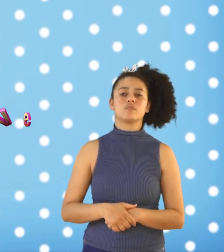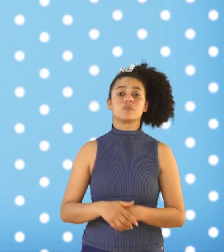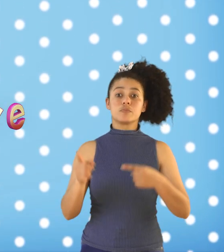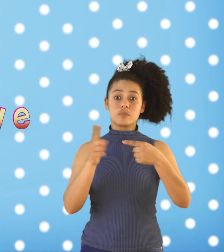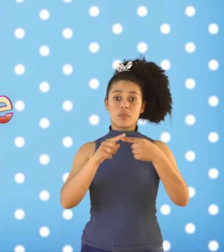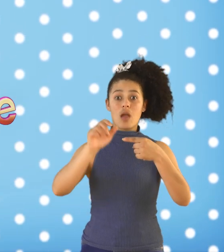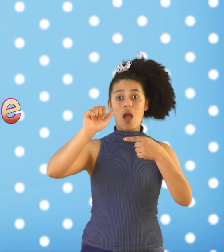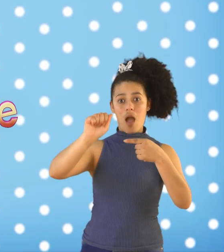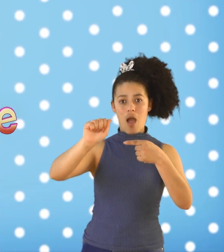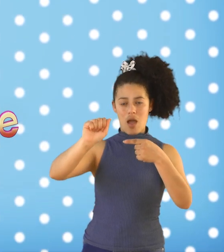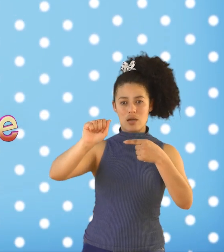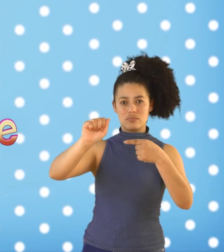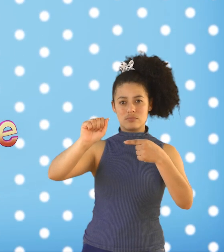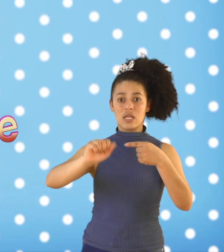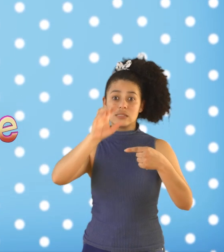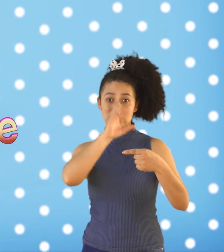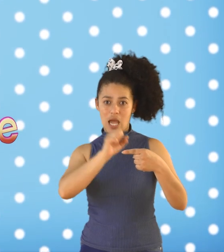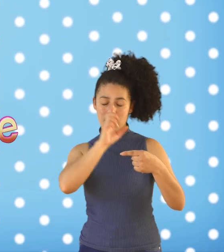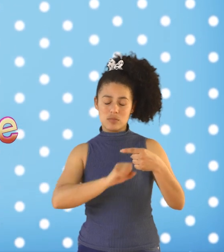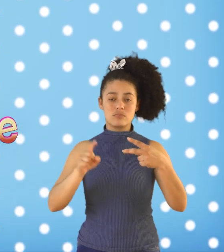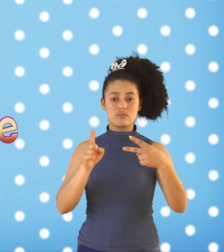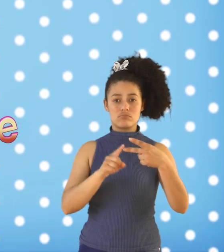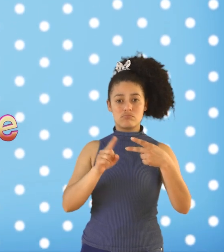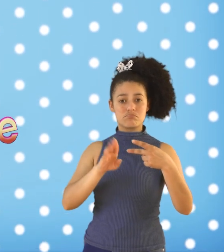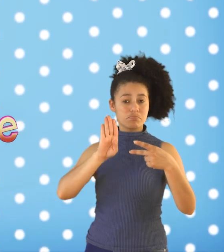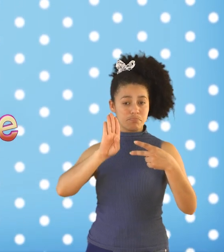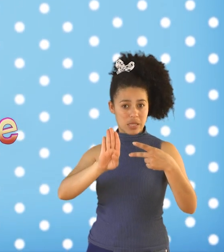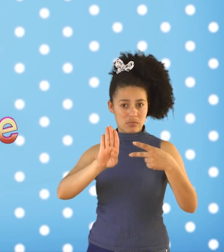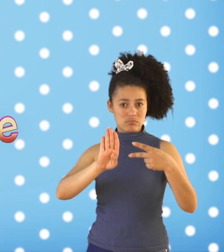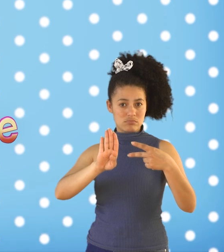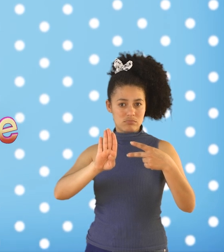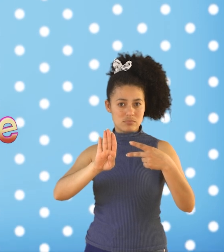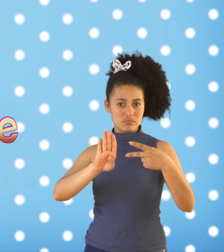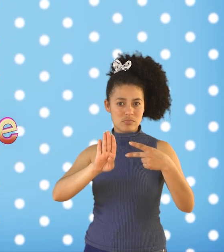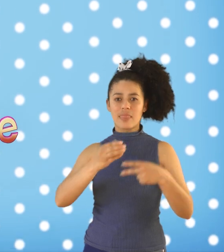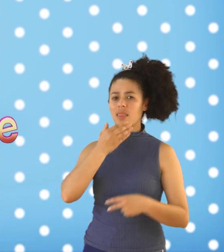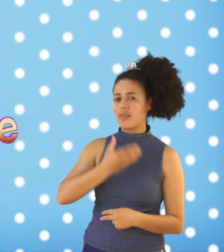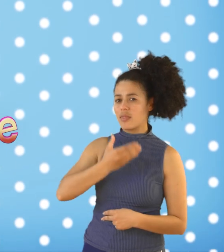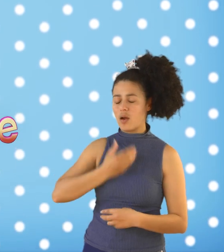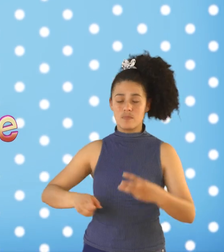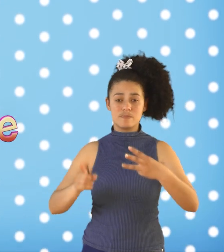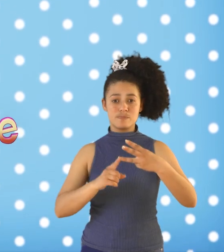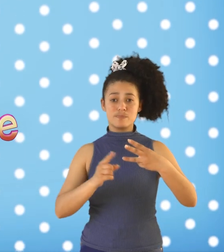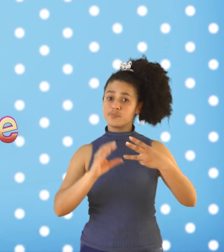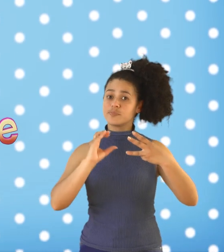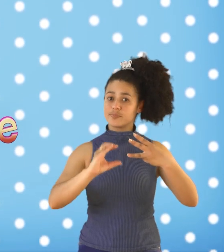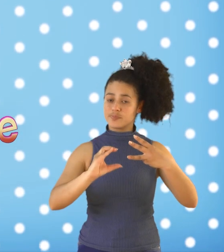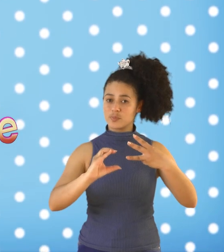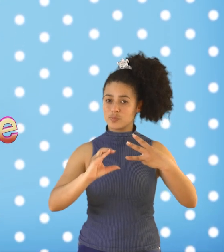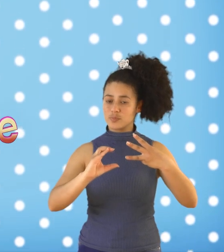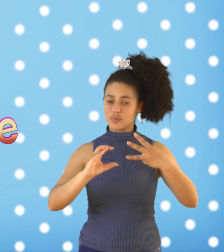Alternativa A O sábado B Natal Ou